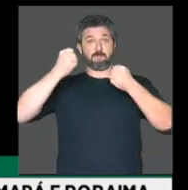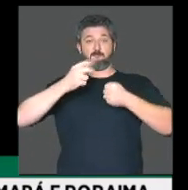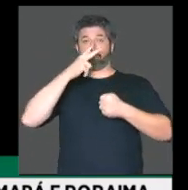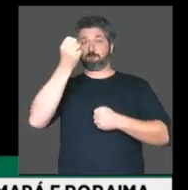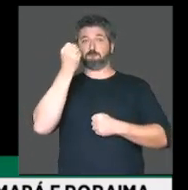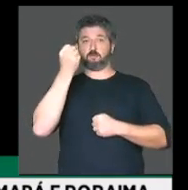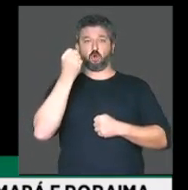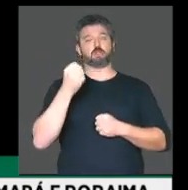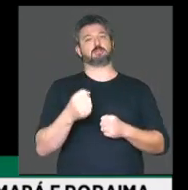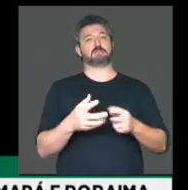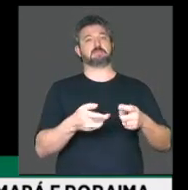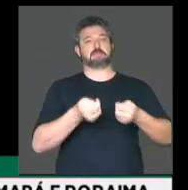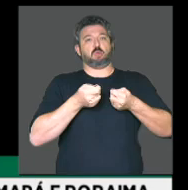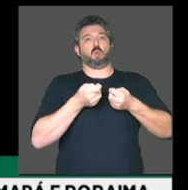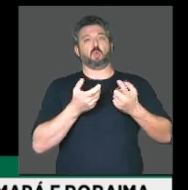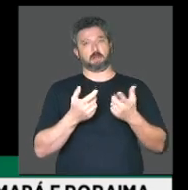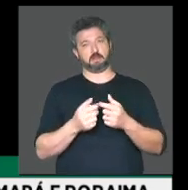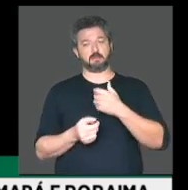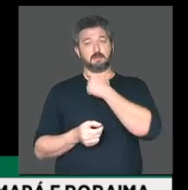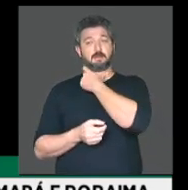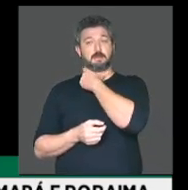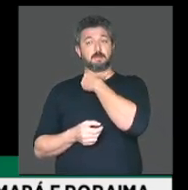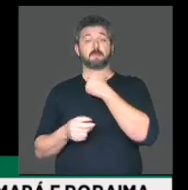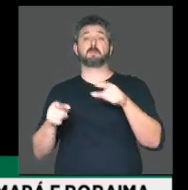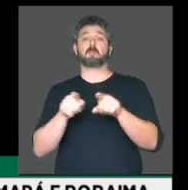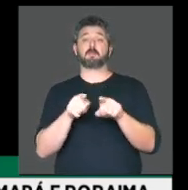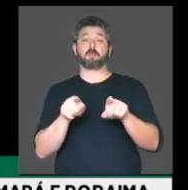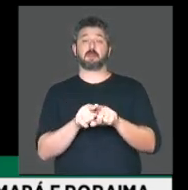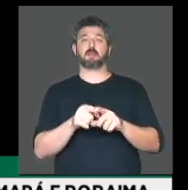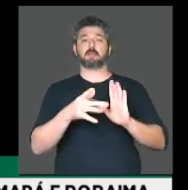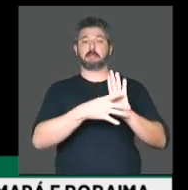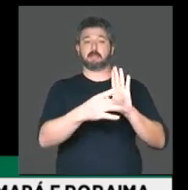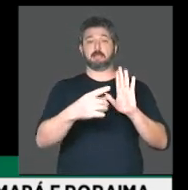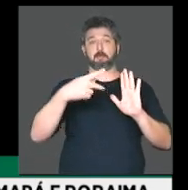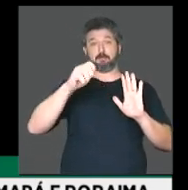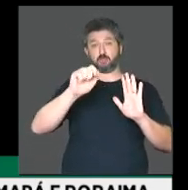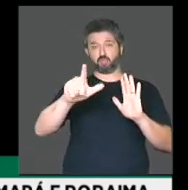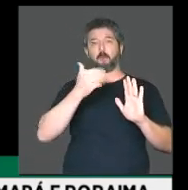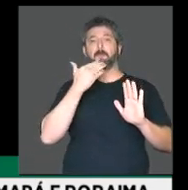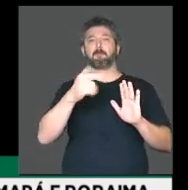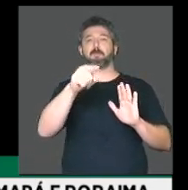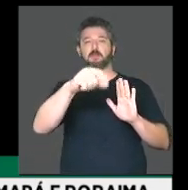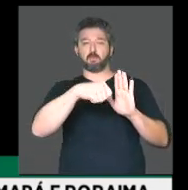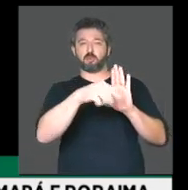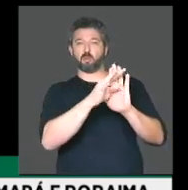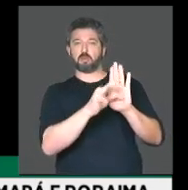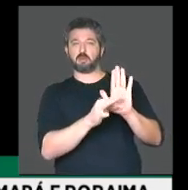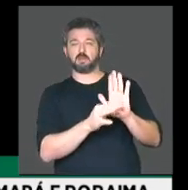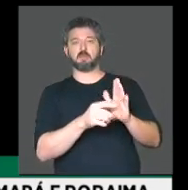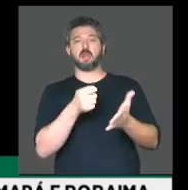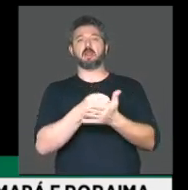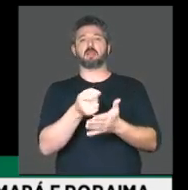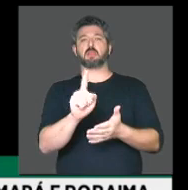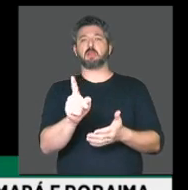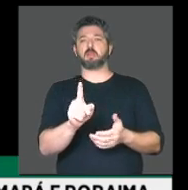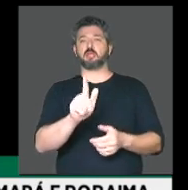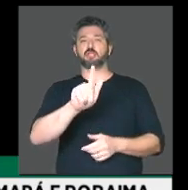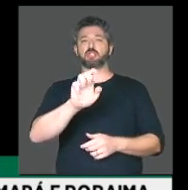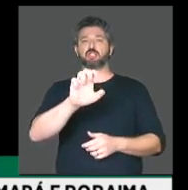queria dar um destaque grande para isso, presidente e deputado Rodrigo Maia, é um destaque pessoal, inclusive, sobre a não exigência do